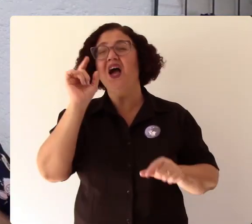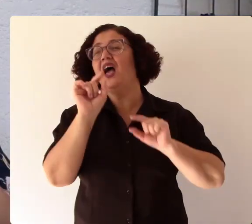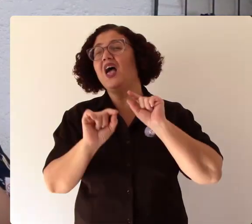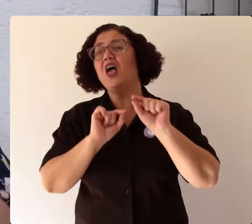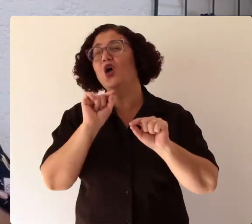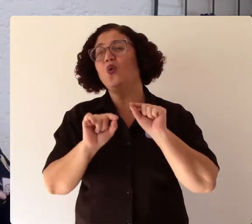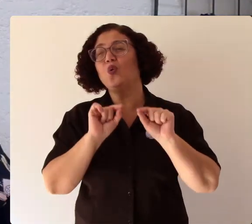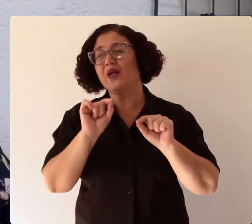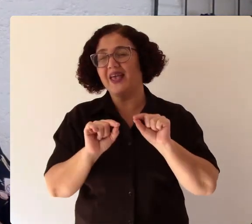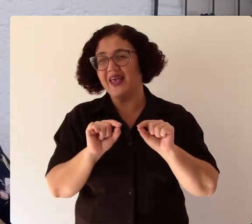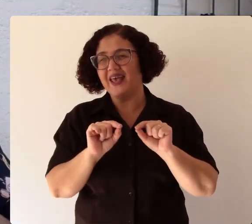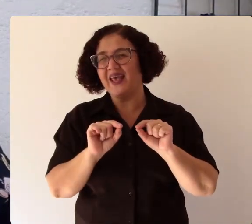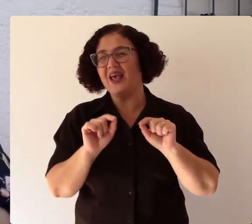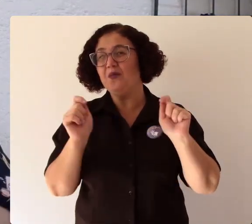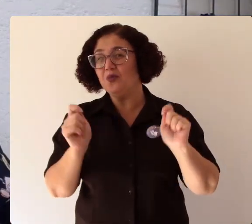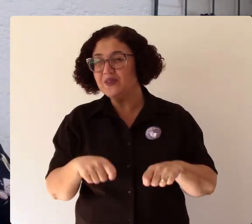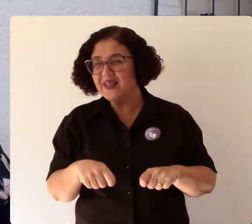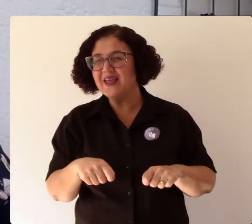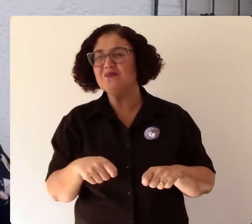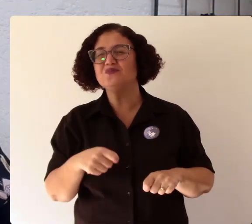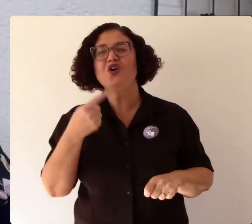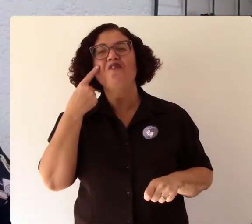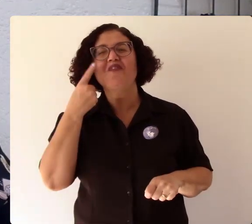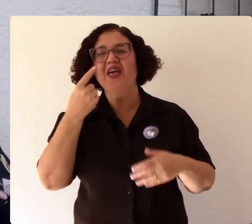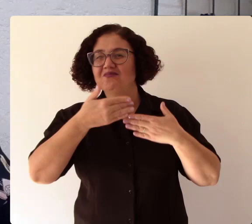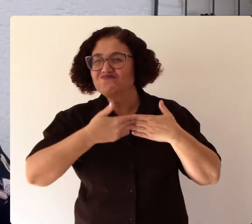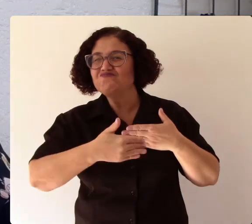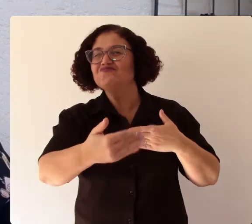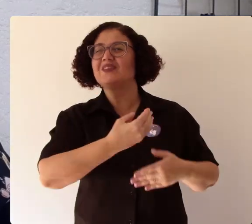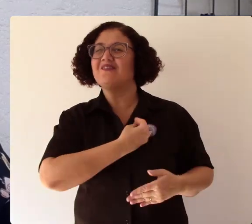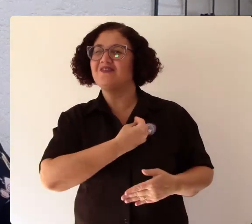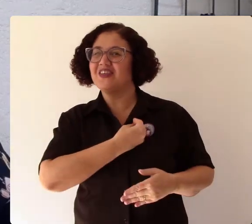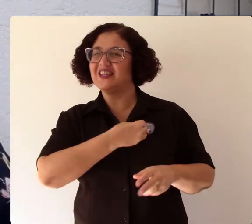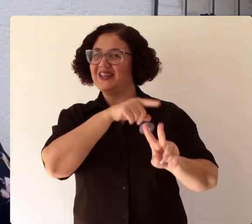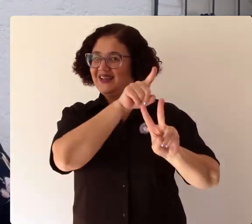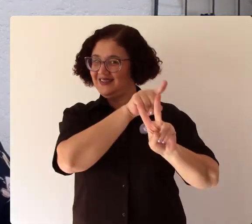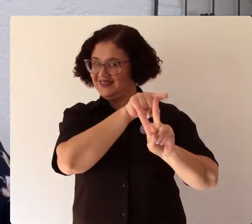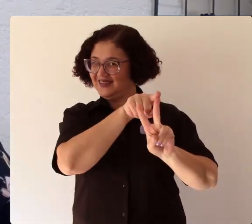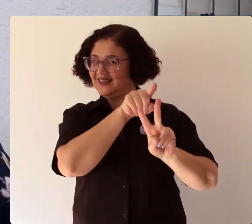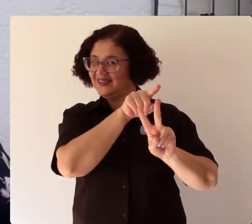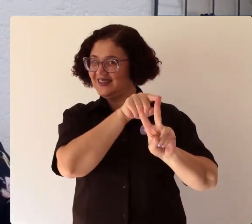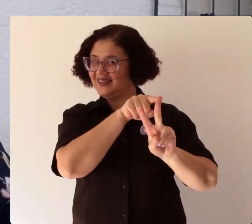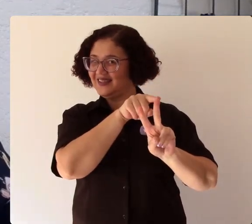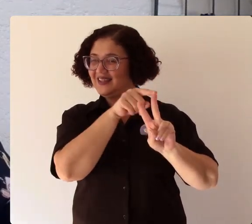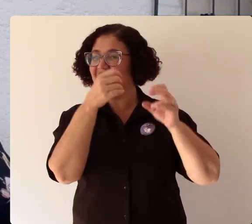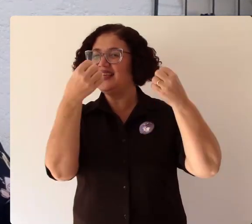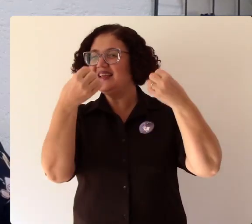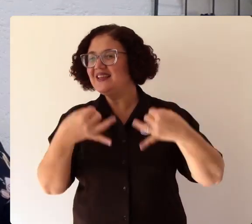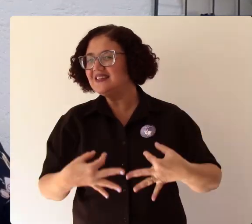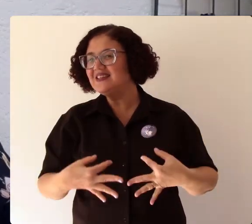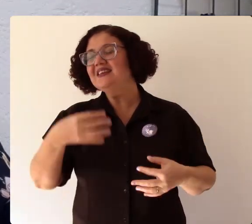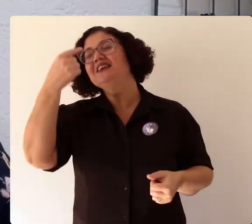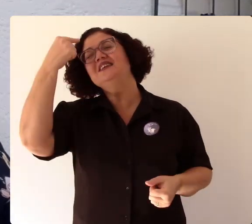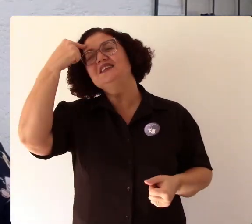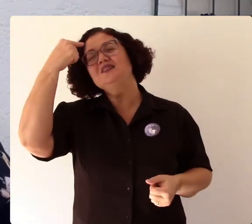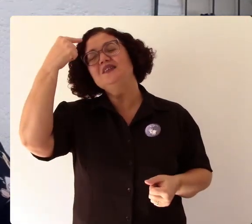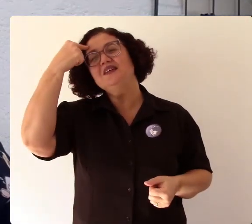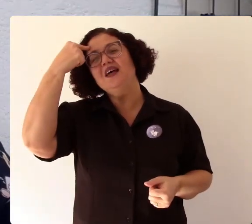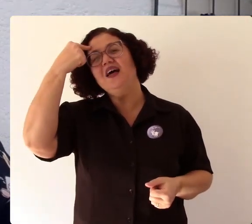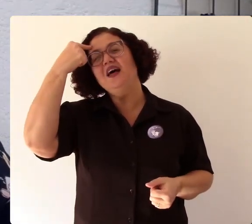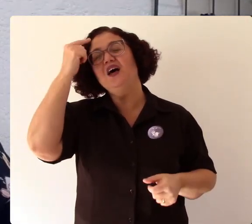excelente companheiro para fazer essa trajetória com a gente é pensar que a despeito